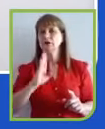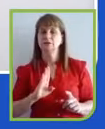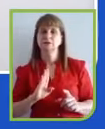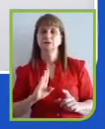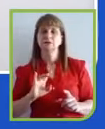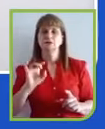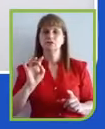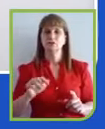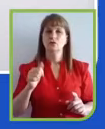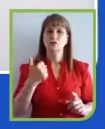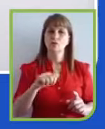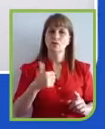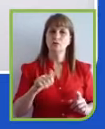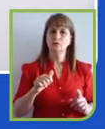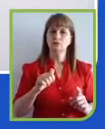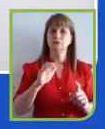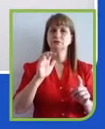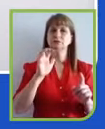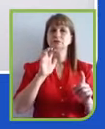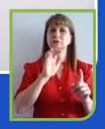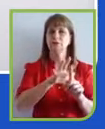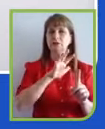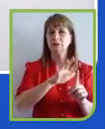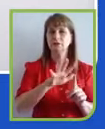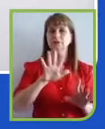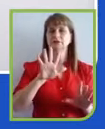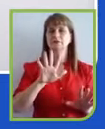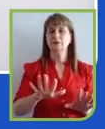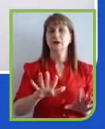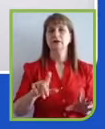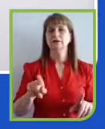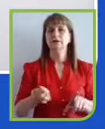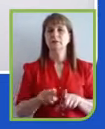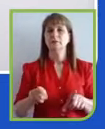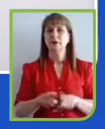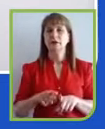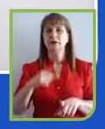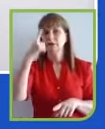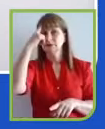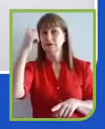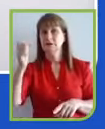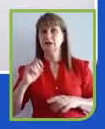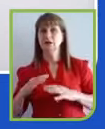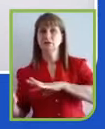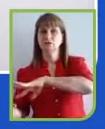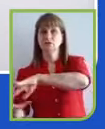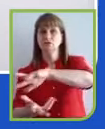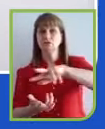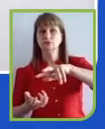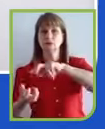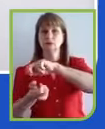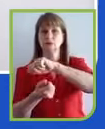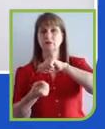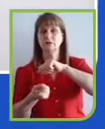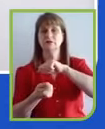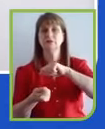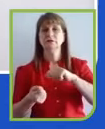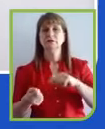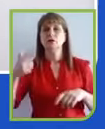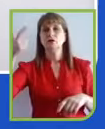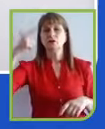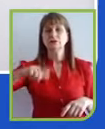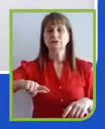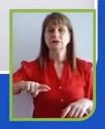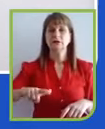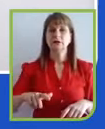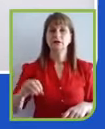tendências, mas os 17 Objetivos de Desenvolvimento Sustentável, a gente consegue identificar que apenas o ODS 7, que fala sobre